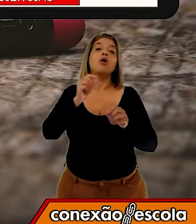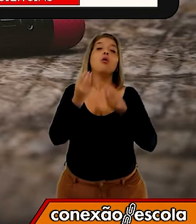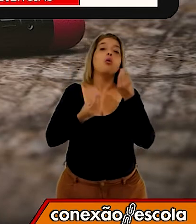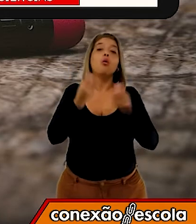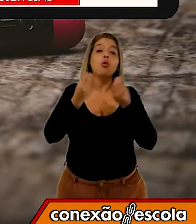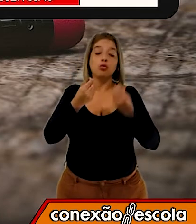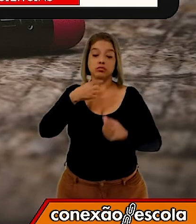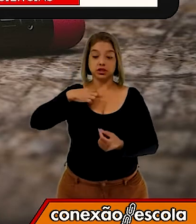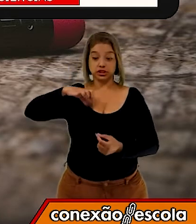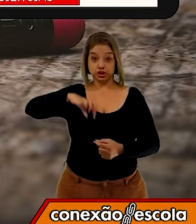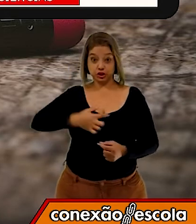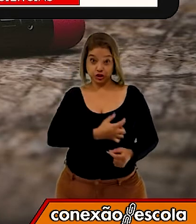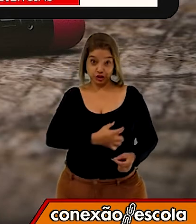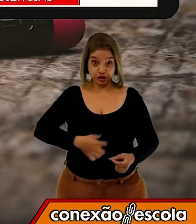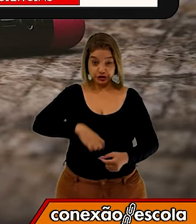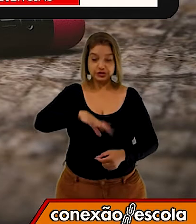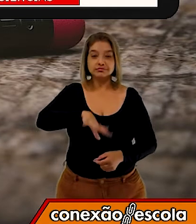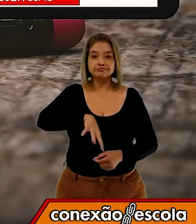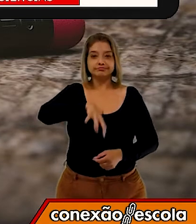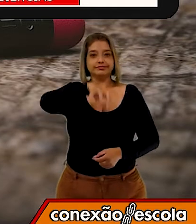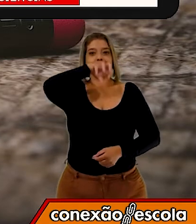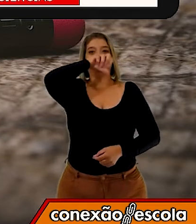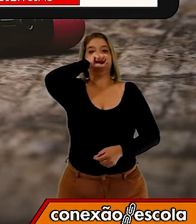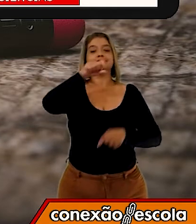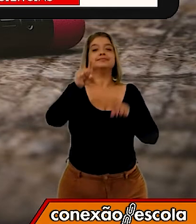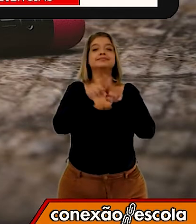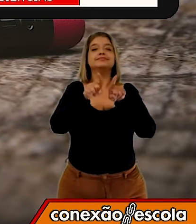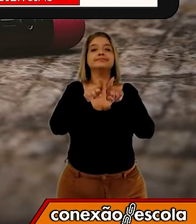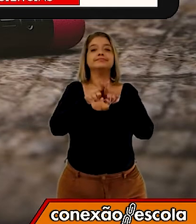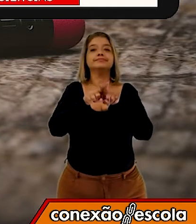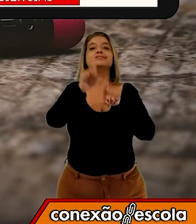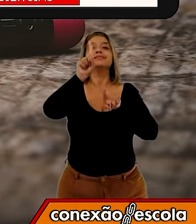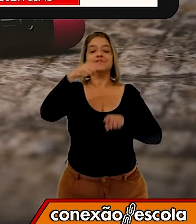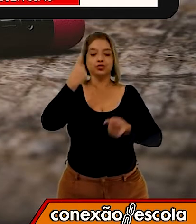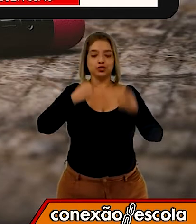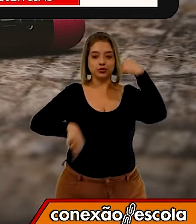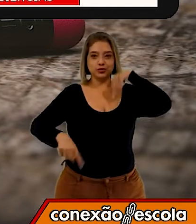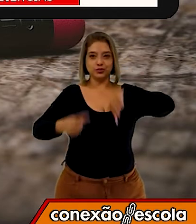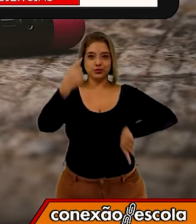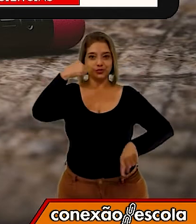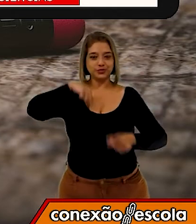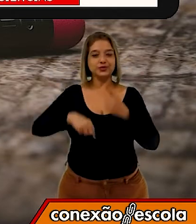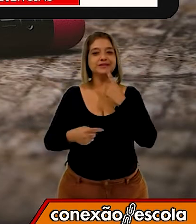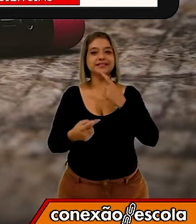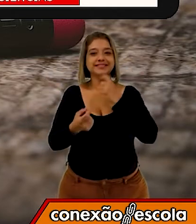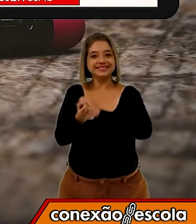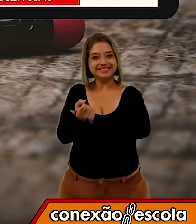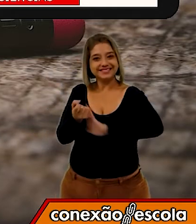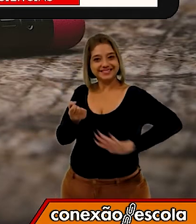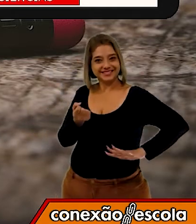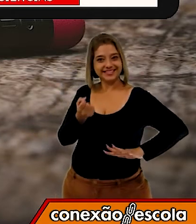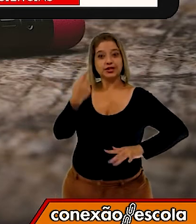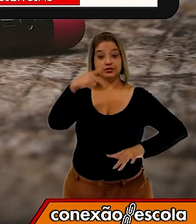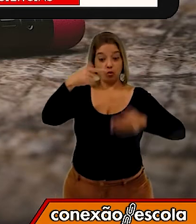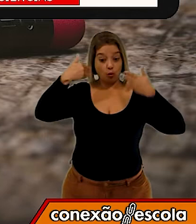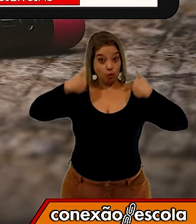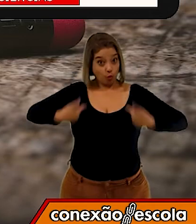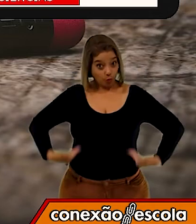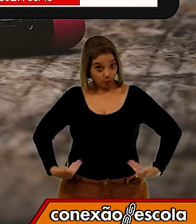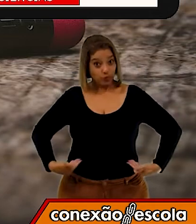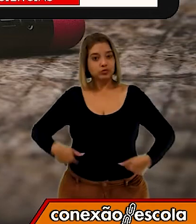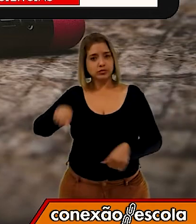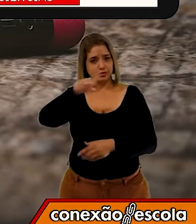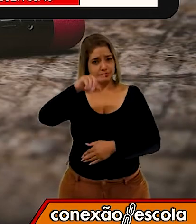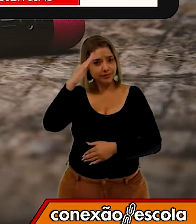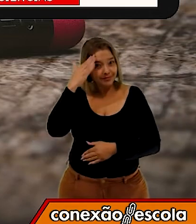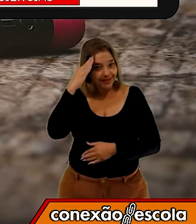digestão, respiração e circulação do sangue no seu corpo. Compreendeu?